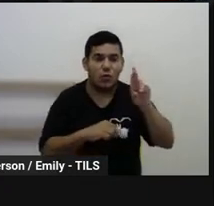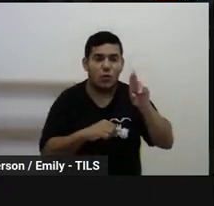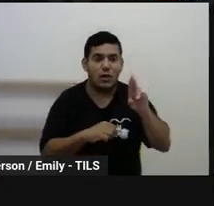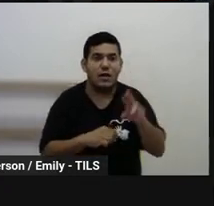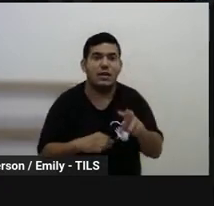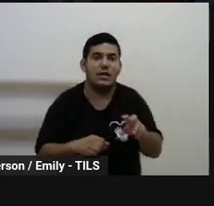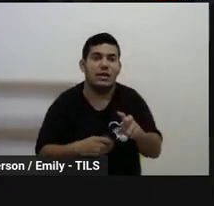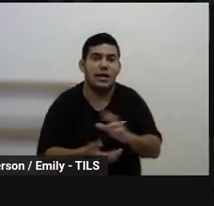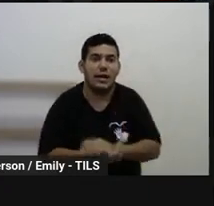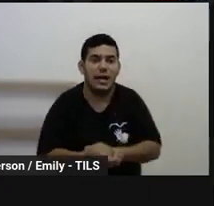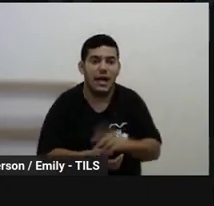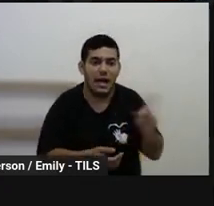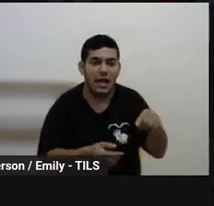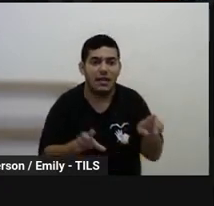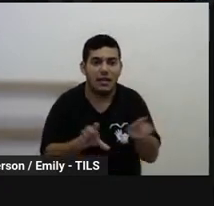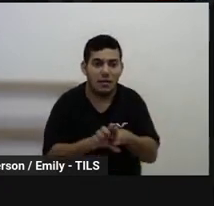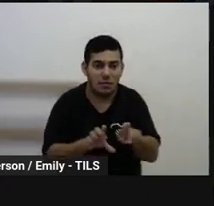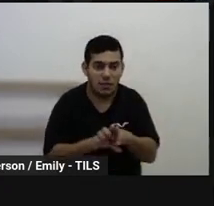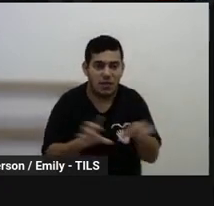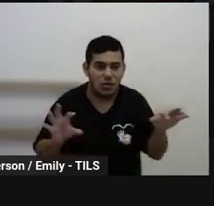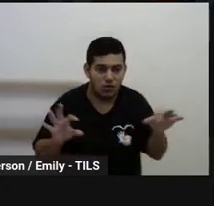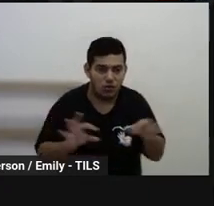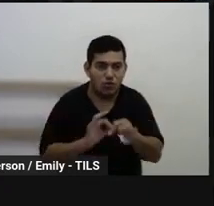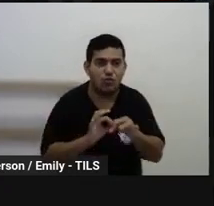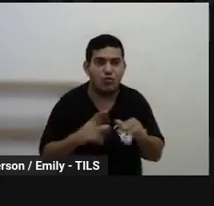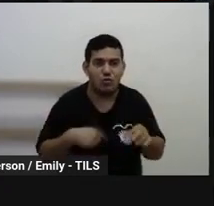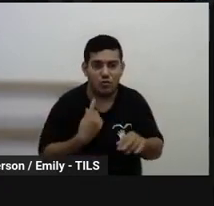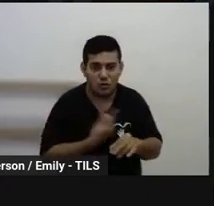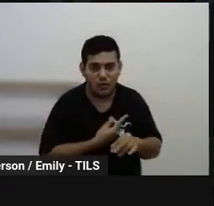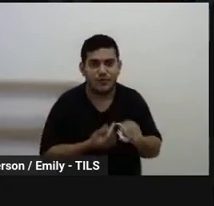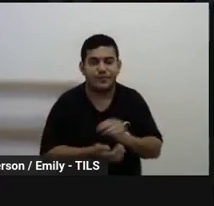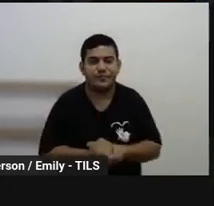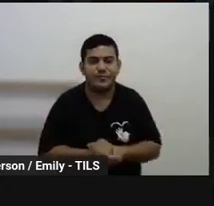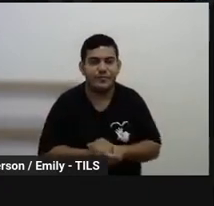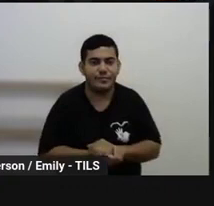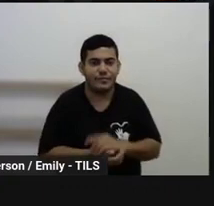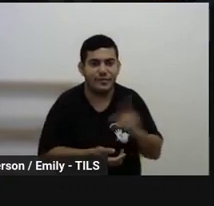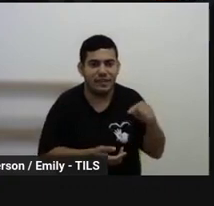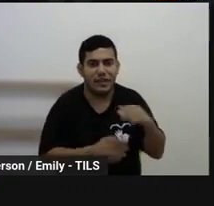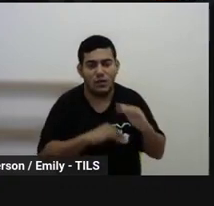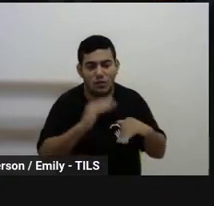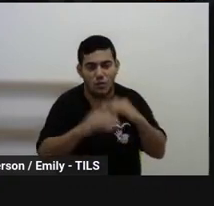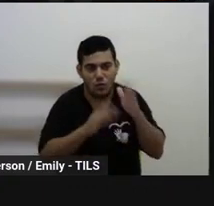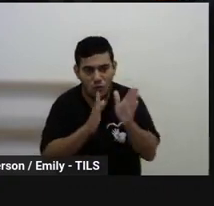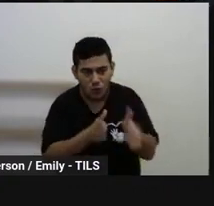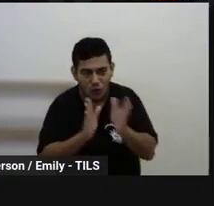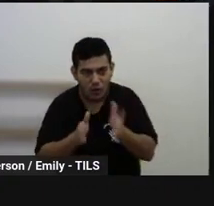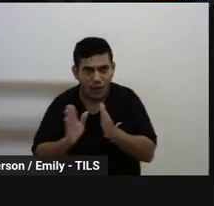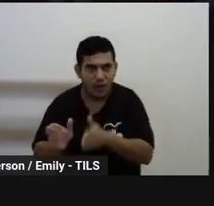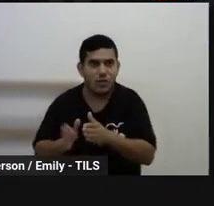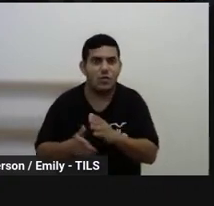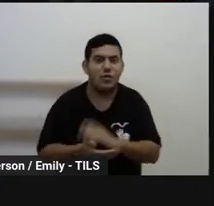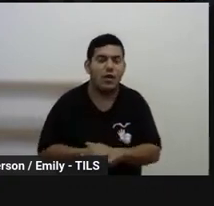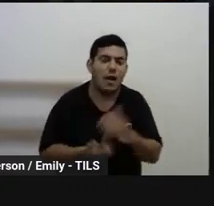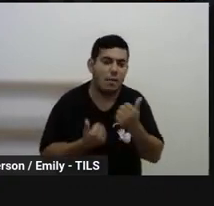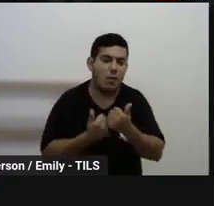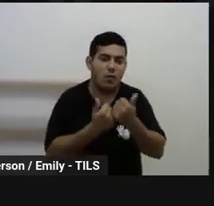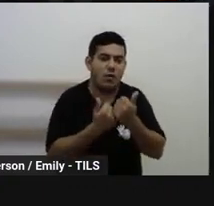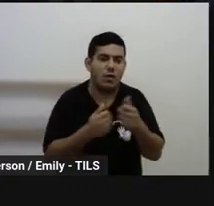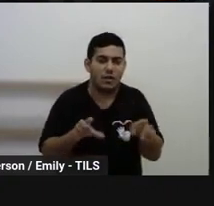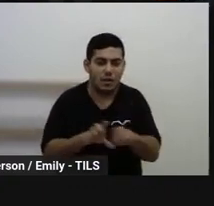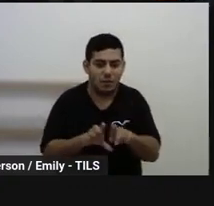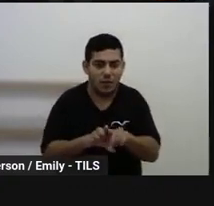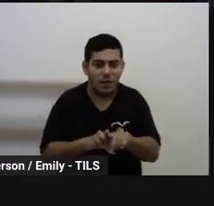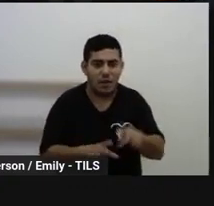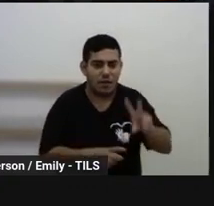ensino, e ela também está conosco aí, envolvida nesse processo, dando todo o suporte e apoio, e também,